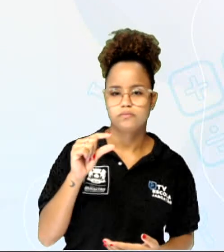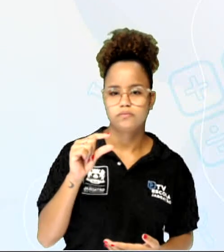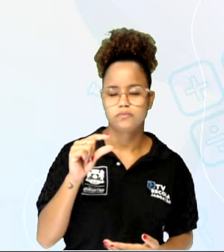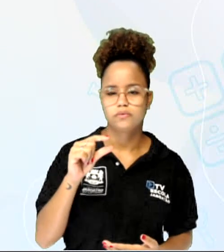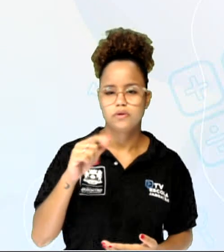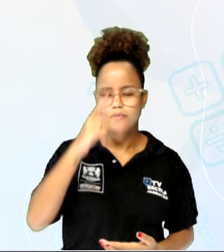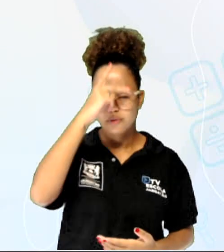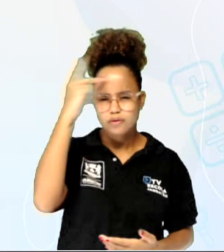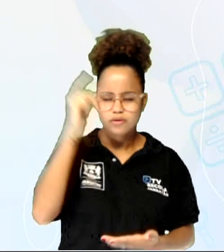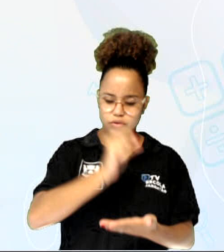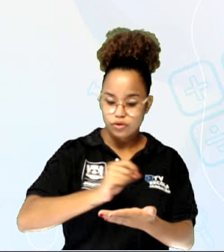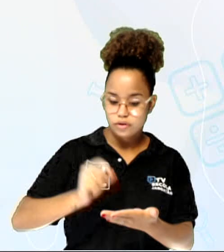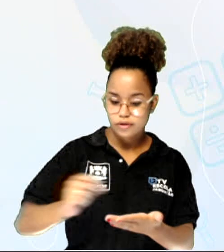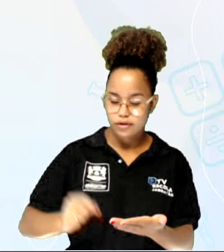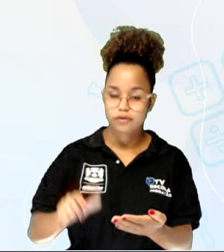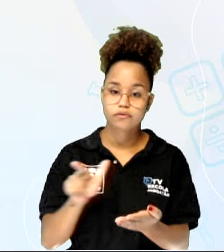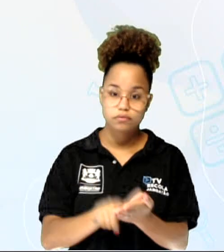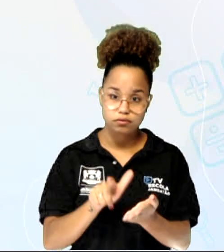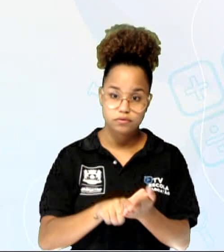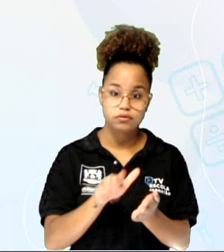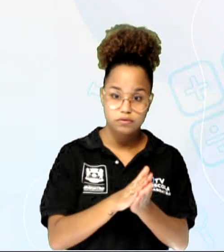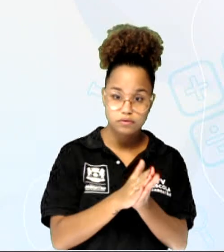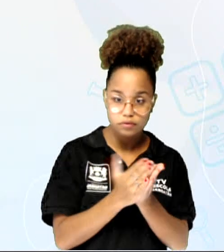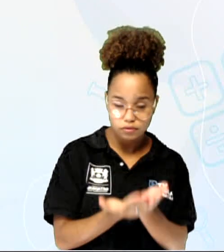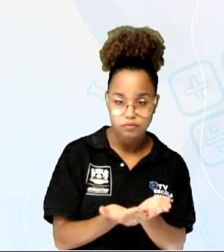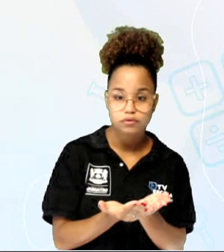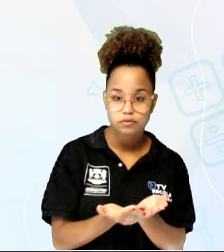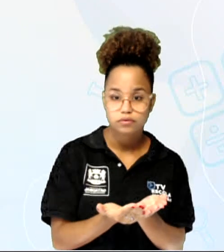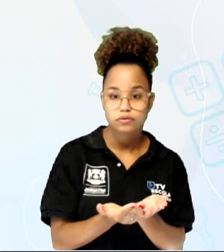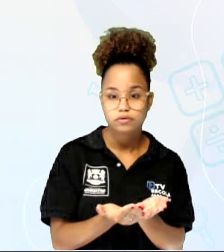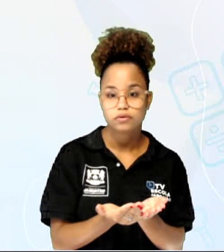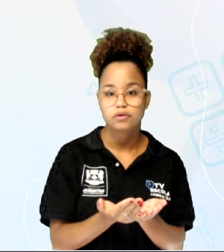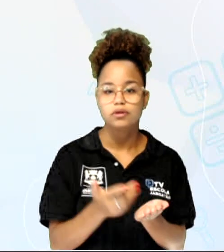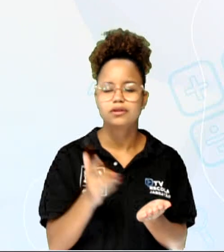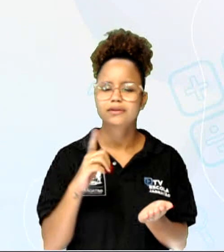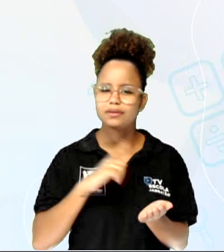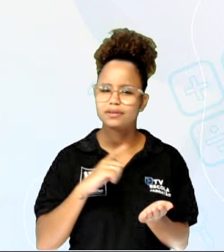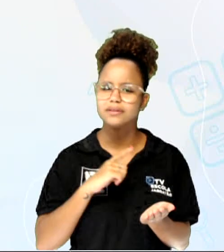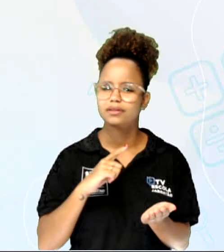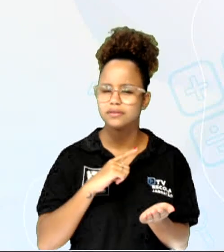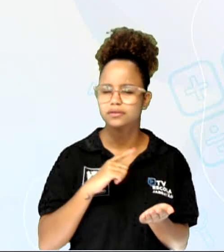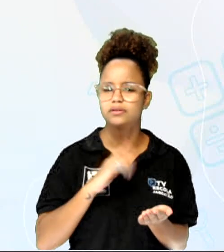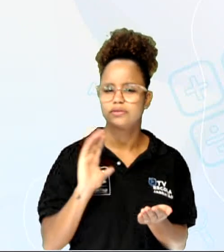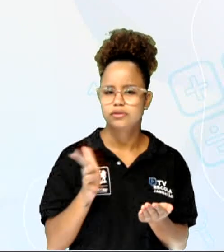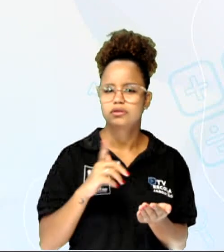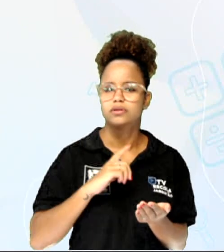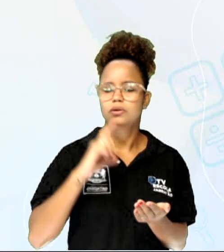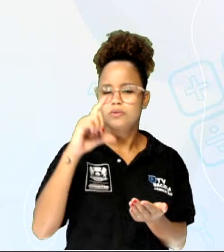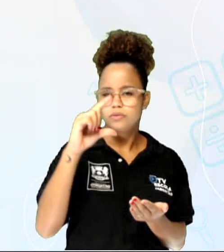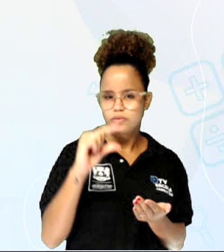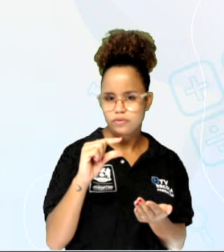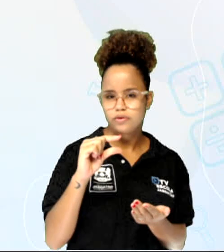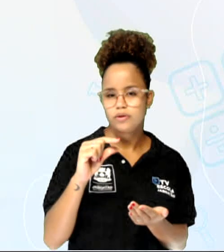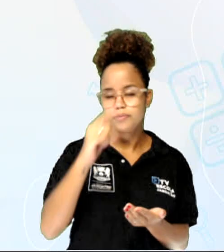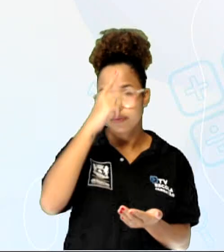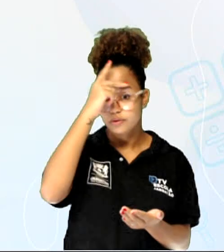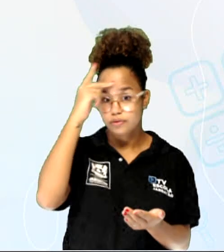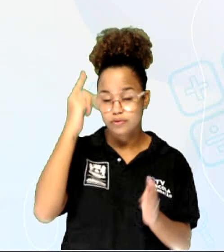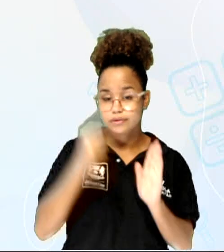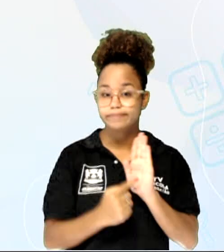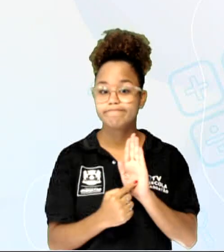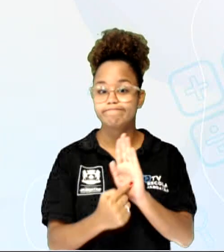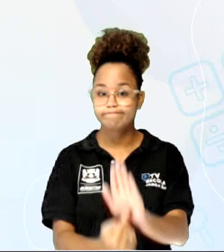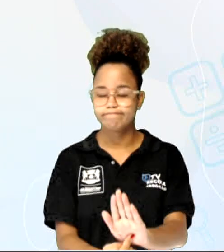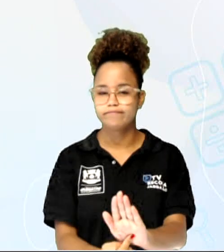autor escreve um livro, geralmente, elas têm aquelas biografias. Essas mini-biografias onde o autor se apresenta. Então,